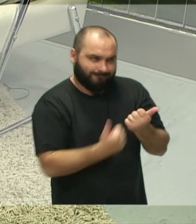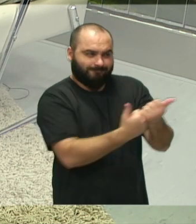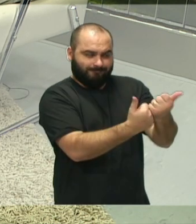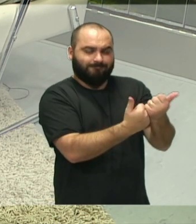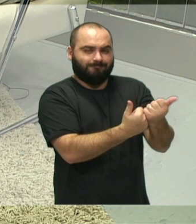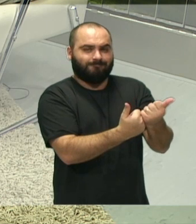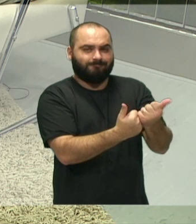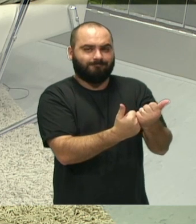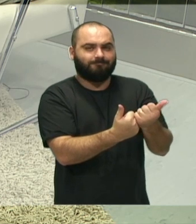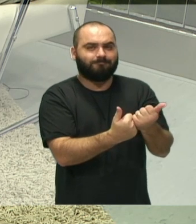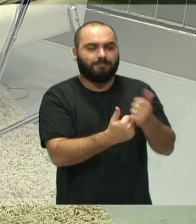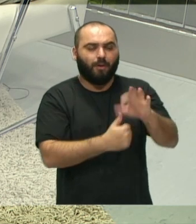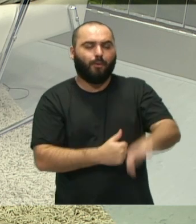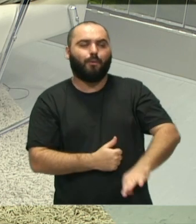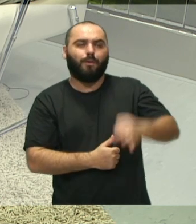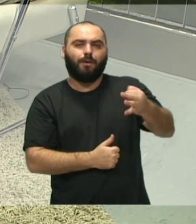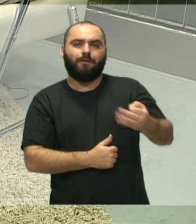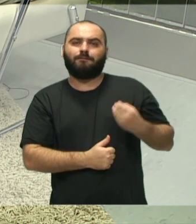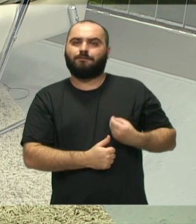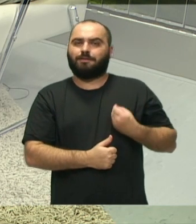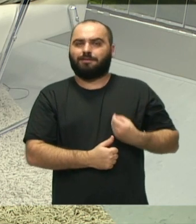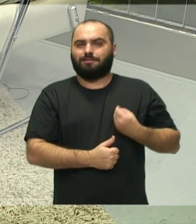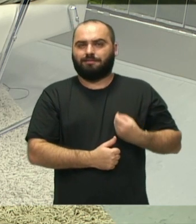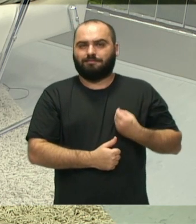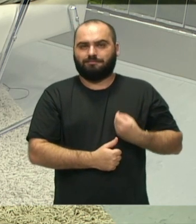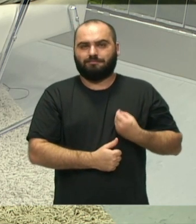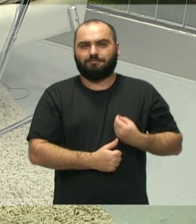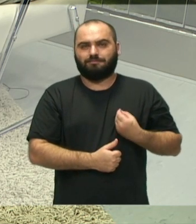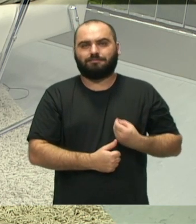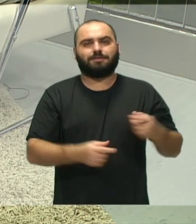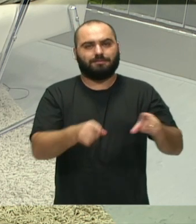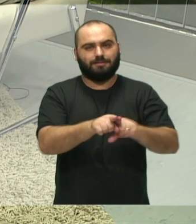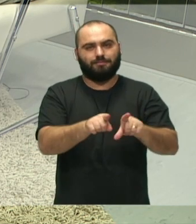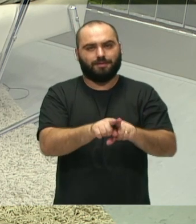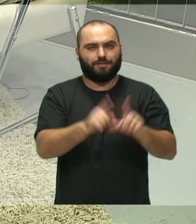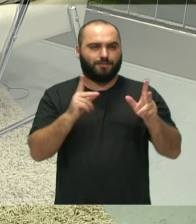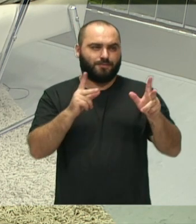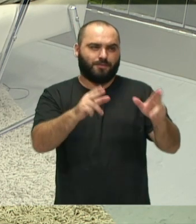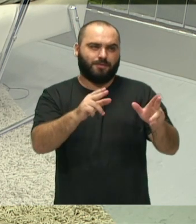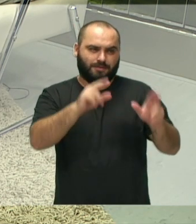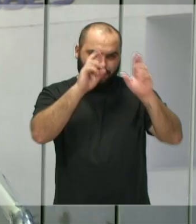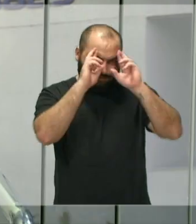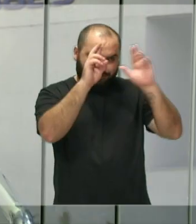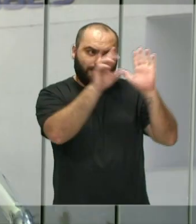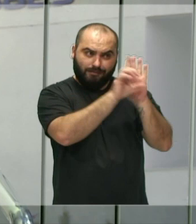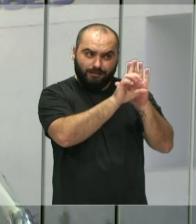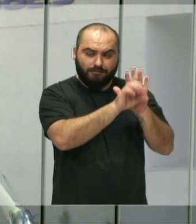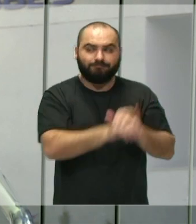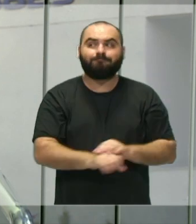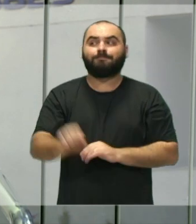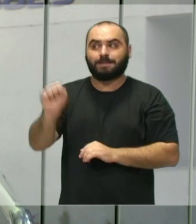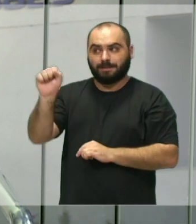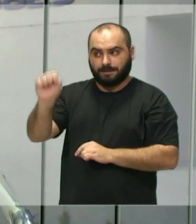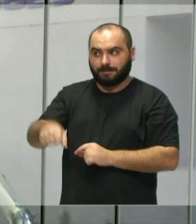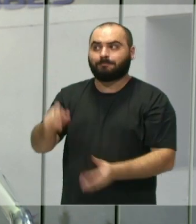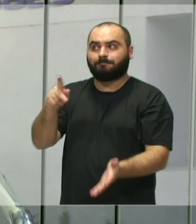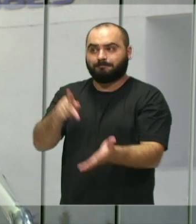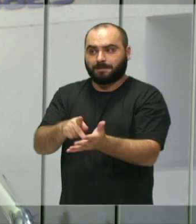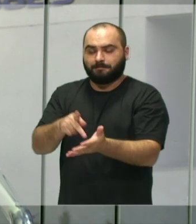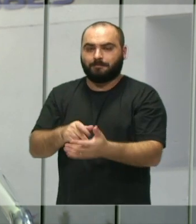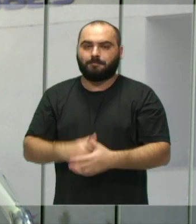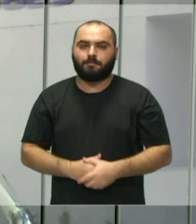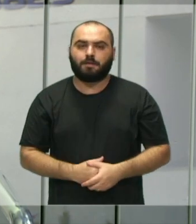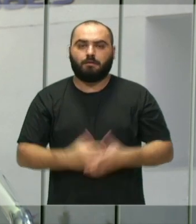vida e também manter o mínimo de exigências sanitárias, não é, vereadora? Sim, hoje eu também quero, eu quero participar